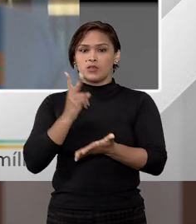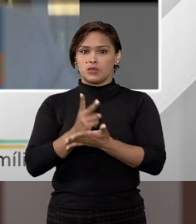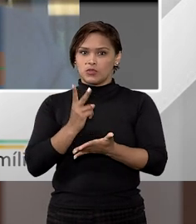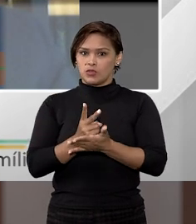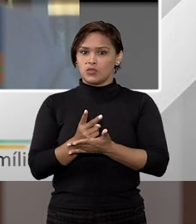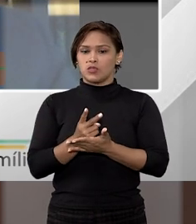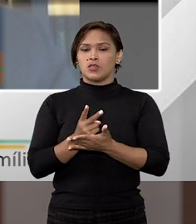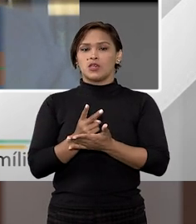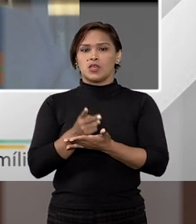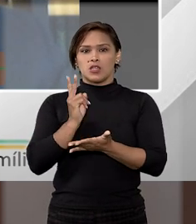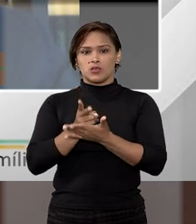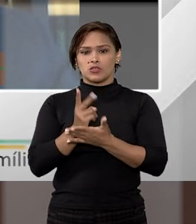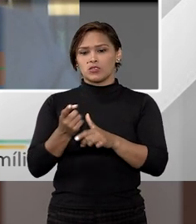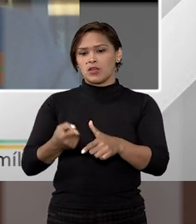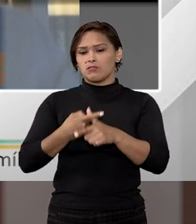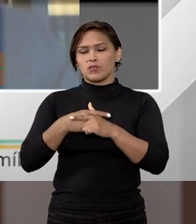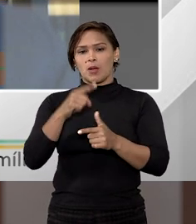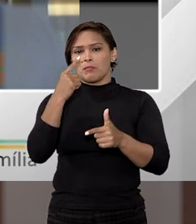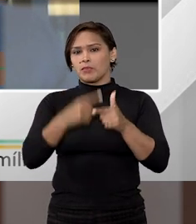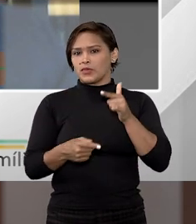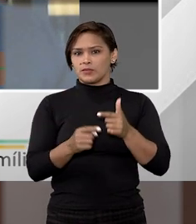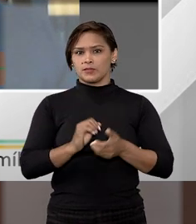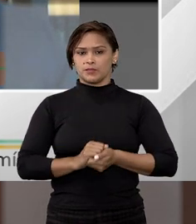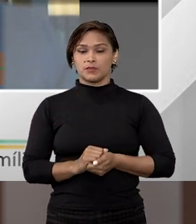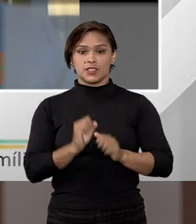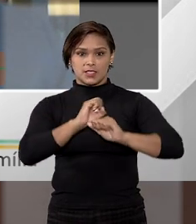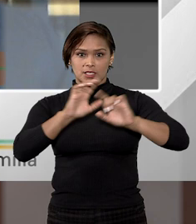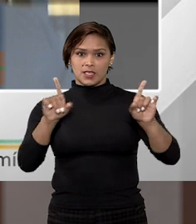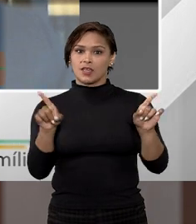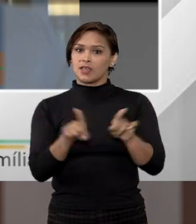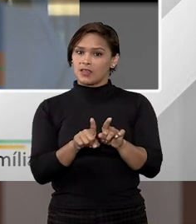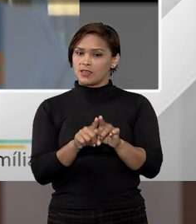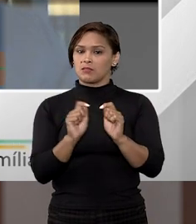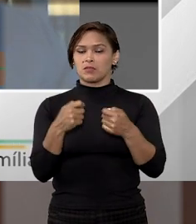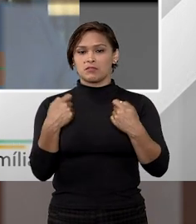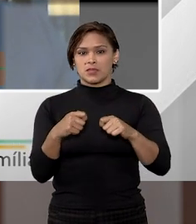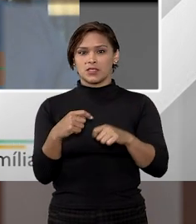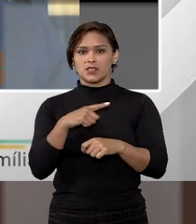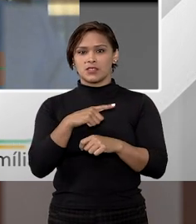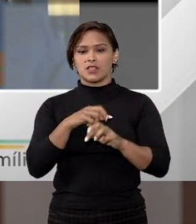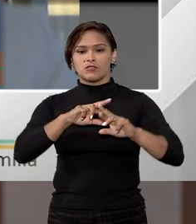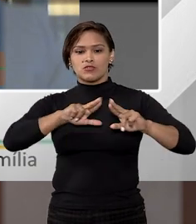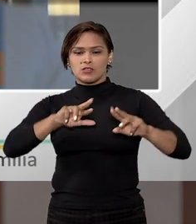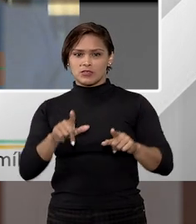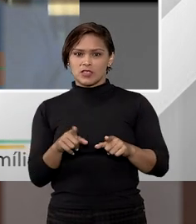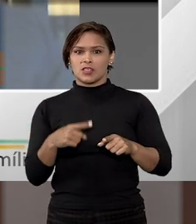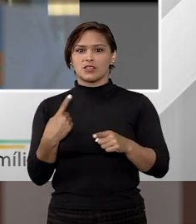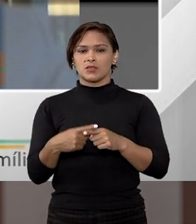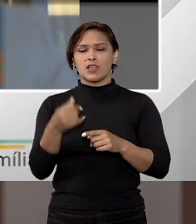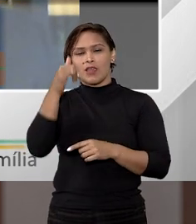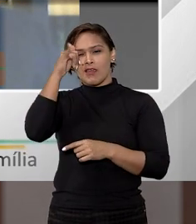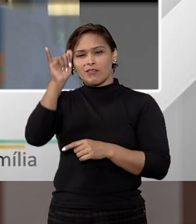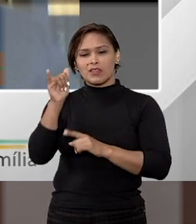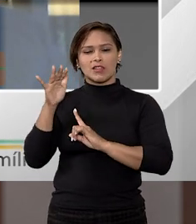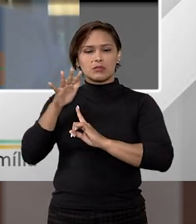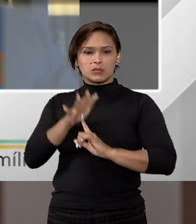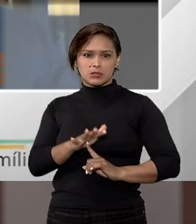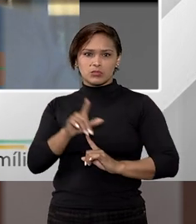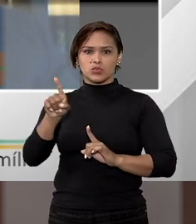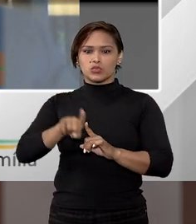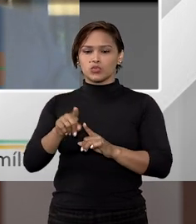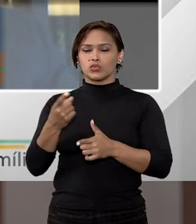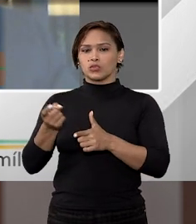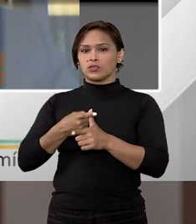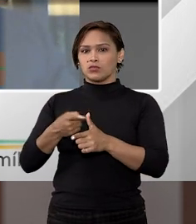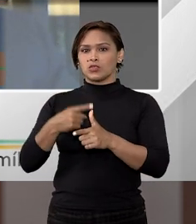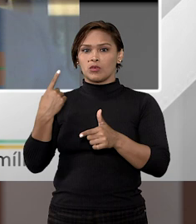continuará sendo impenhorável. E é claro que é preciso ter essa diferenciação para também não evitar abusos por parte